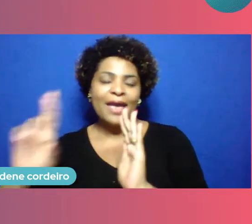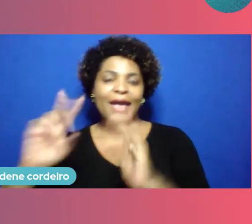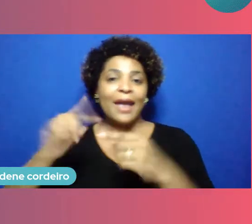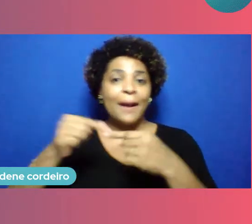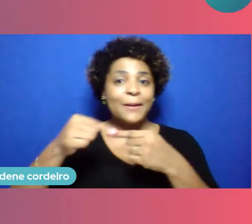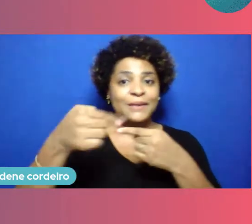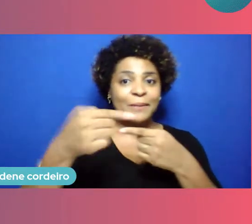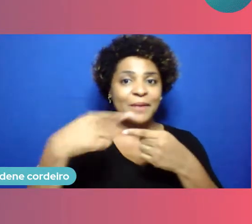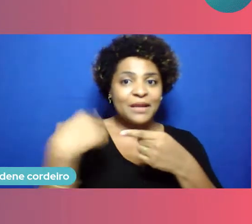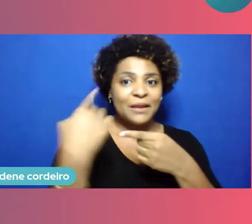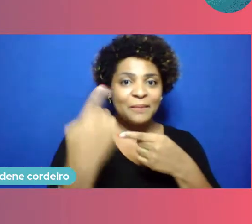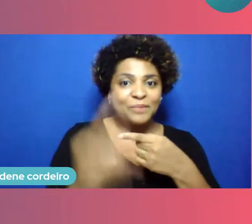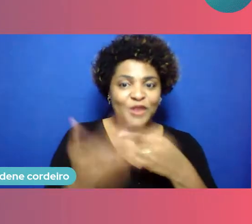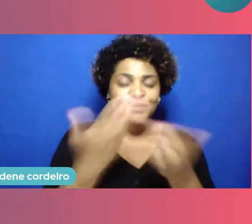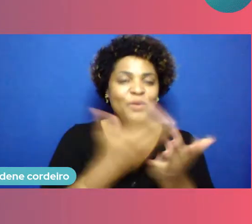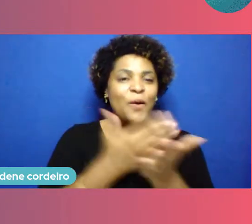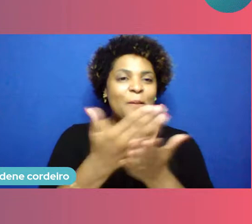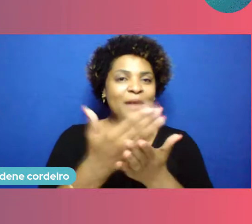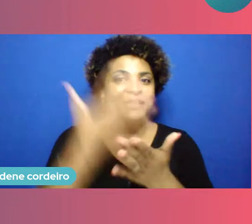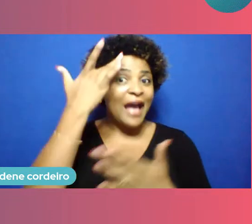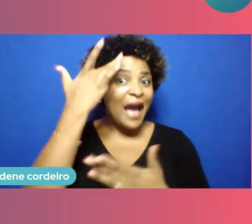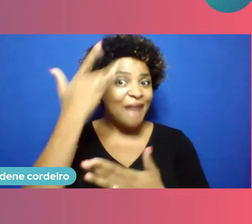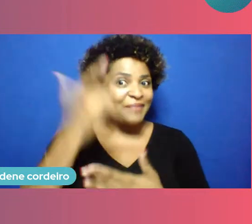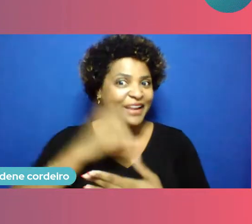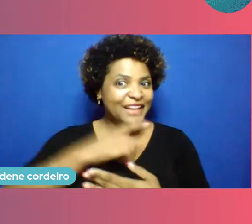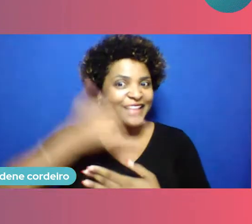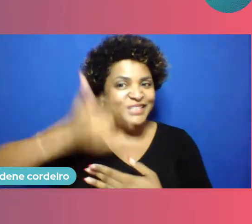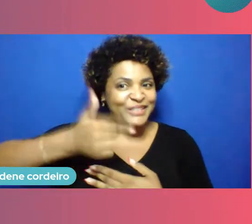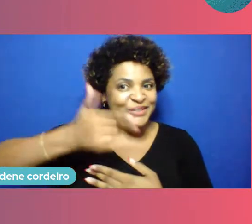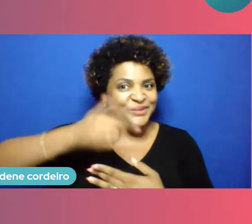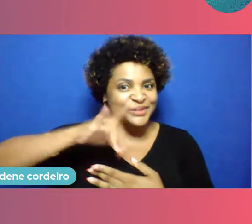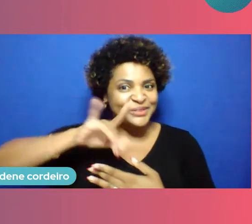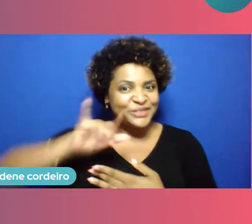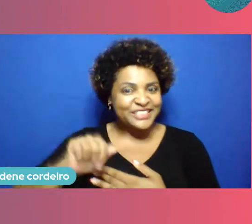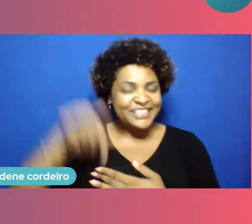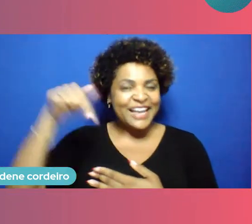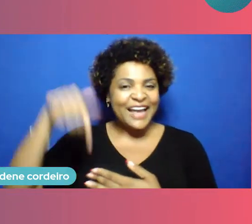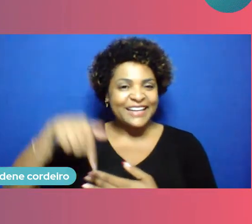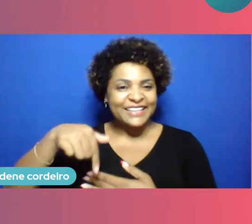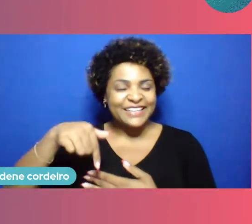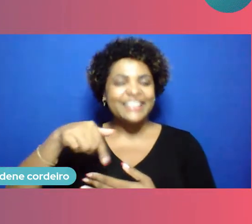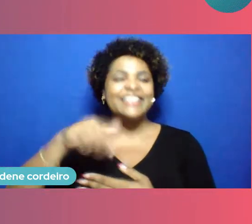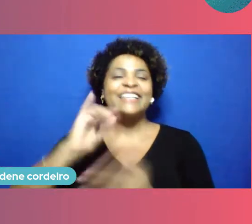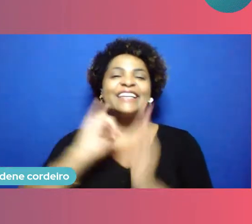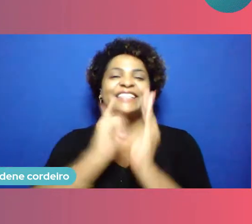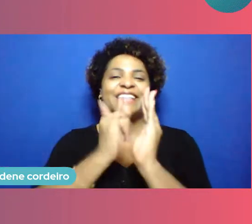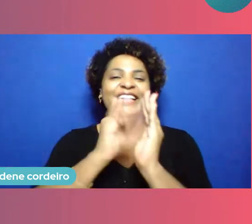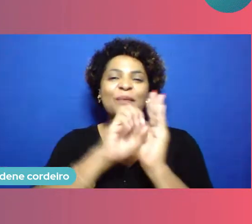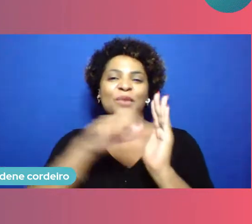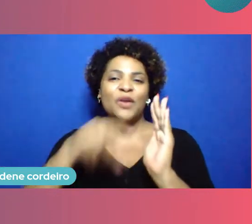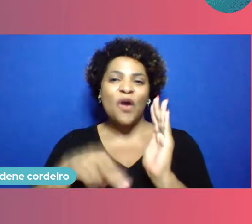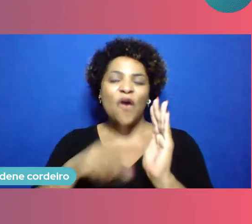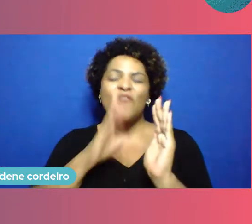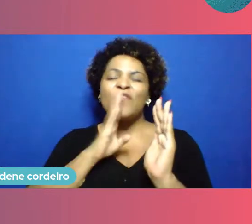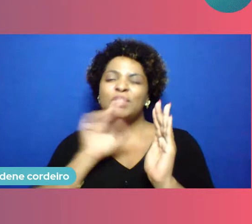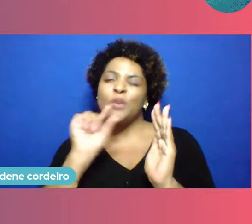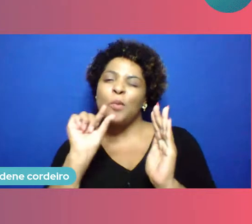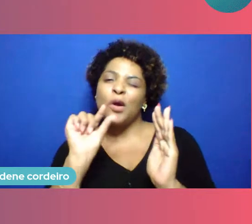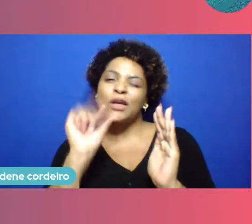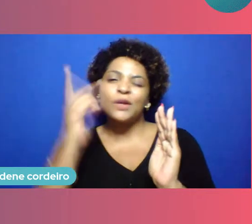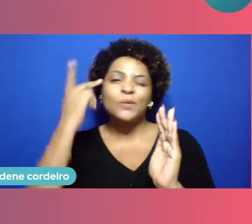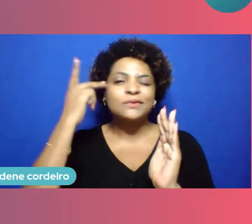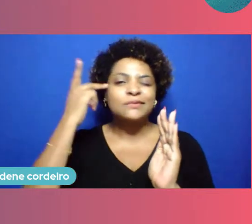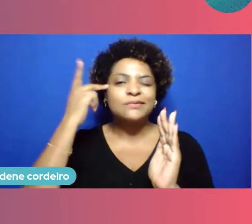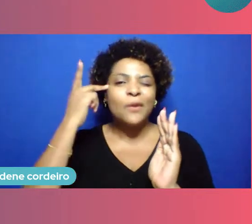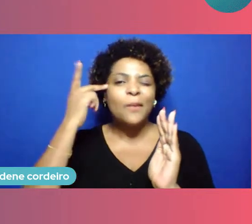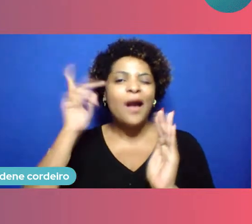lembram disso amanhã ainda tem o segundo dia do Startup Home Pernambuco de São Paulo a gente vai conhecer um pouquinho mais do estado de São Paulo um pouquinho vamos conhecer um Casey do estado de São